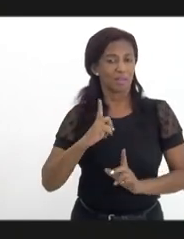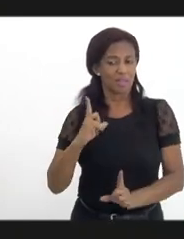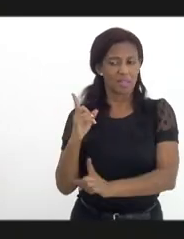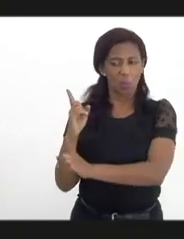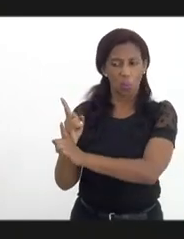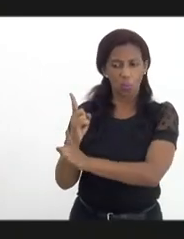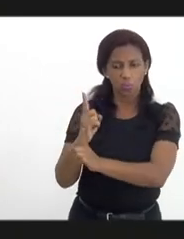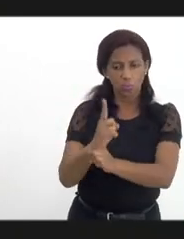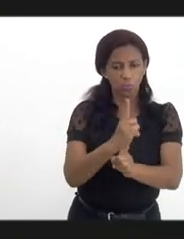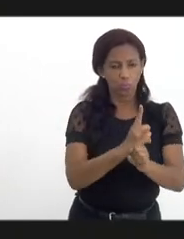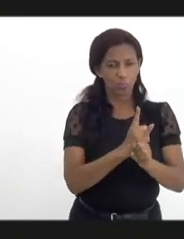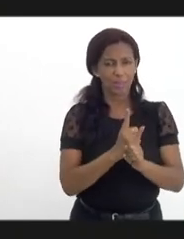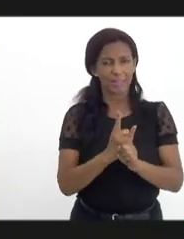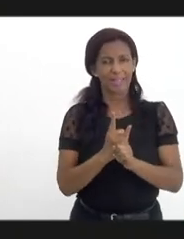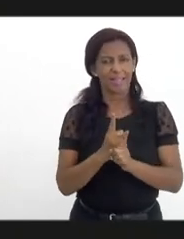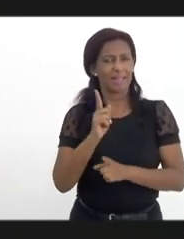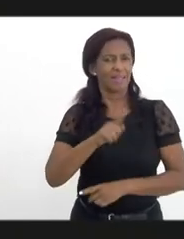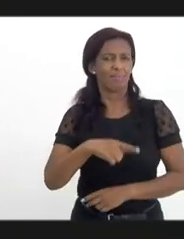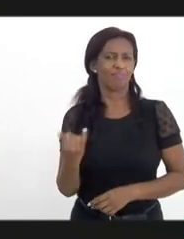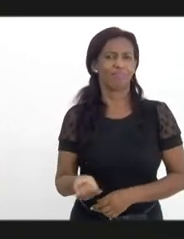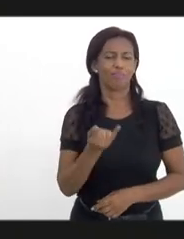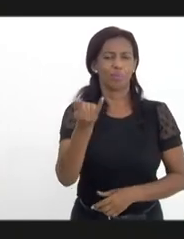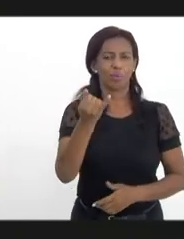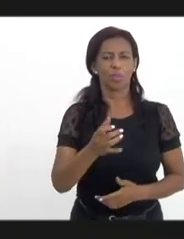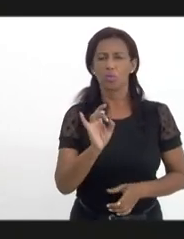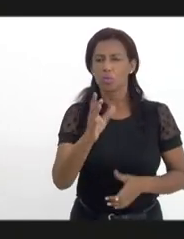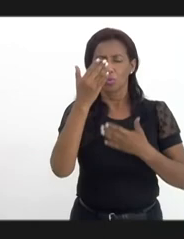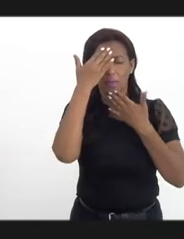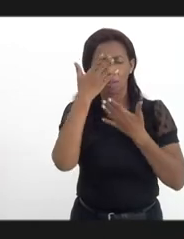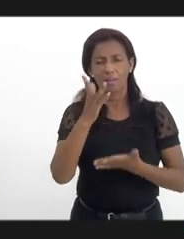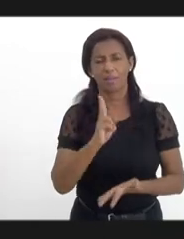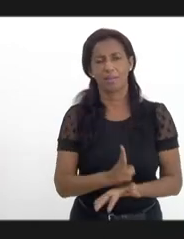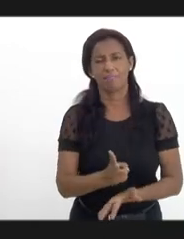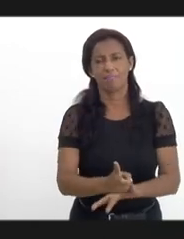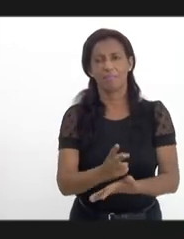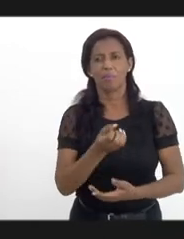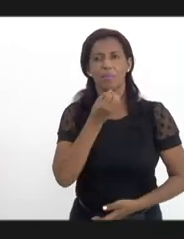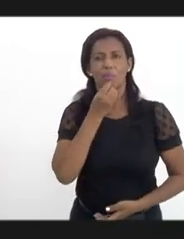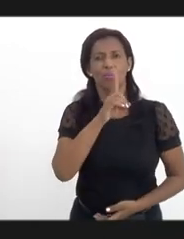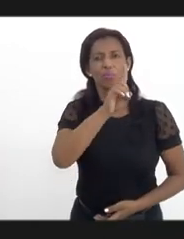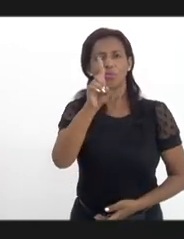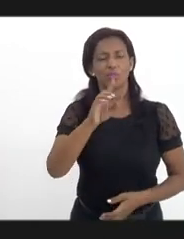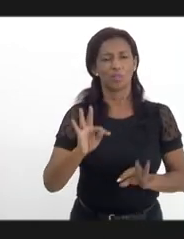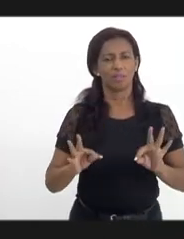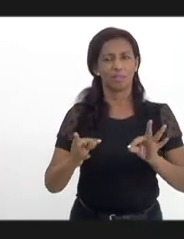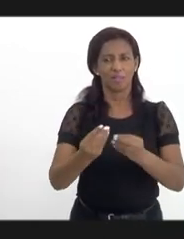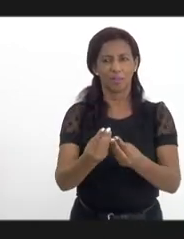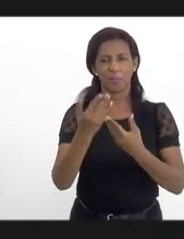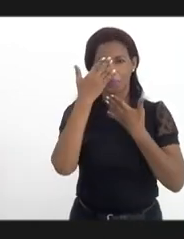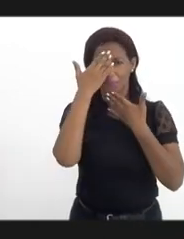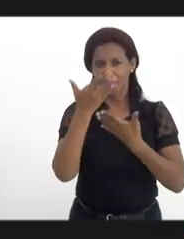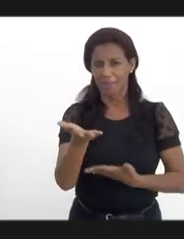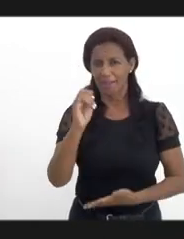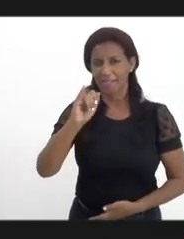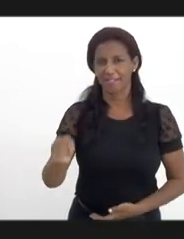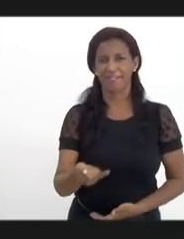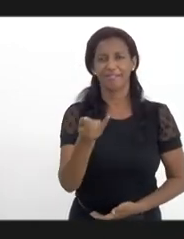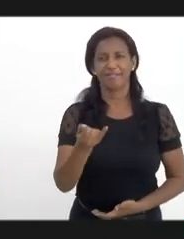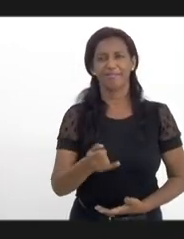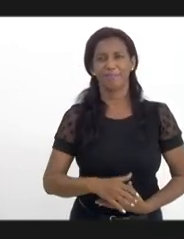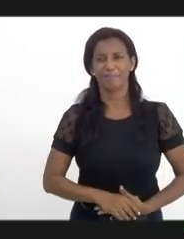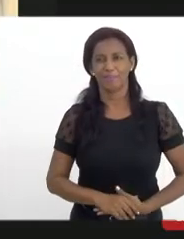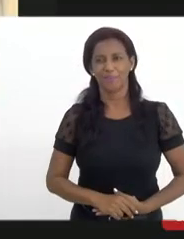encontros, essa aproximação é essencial. Só agradecer mesmo. Bom dia a todos e obrigado pela oportunidade.